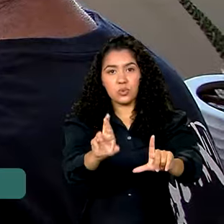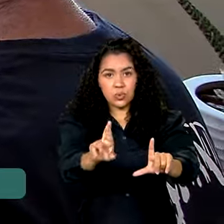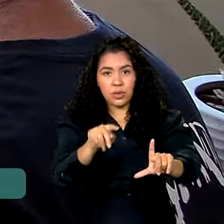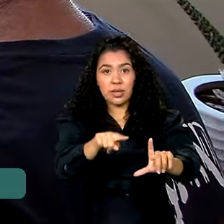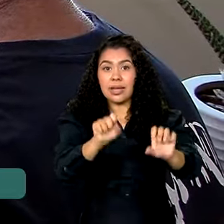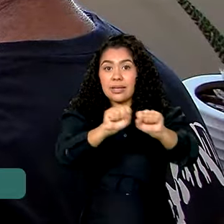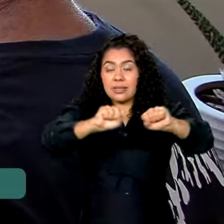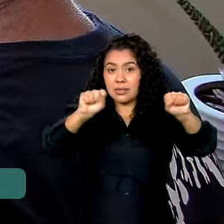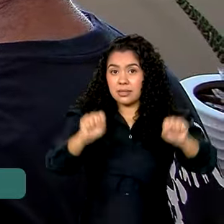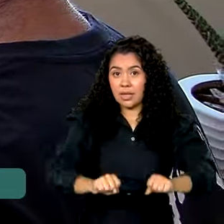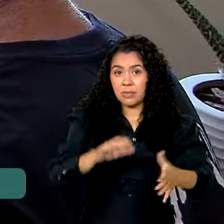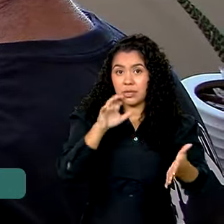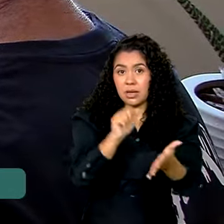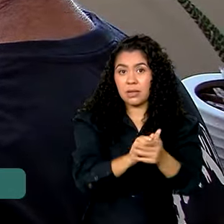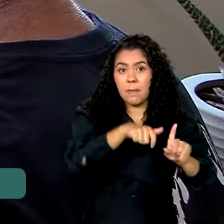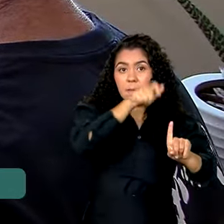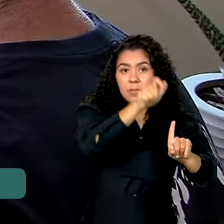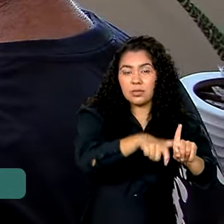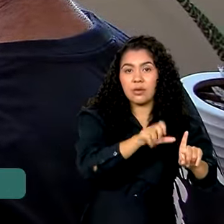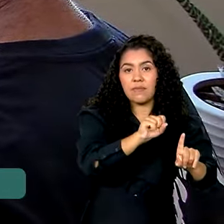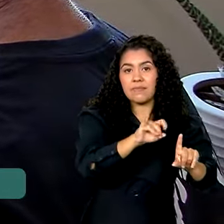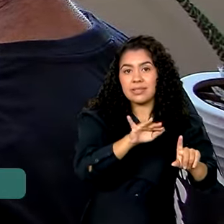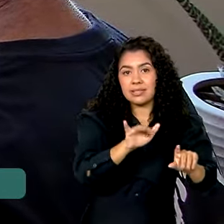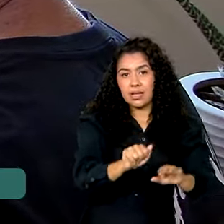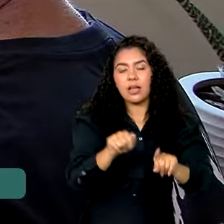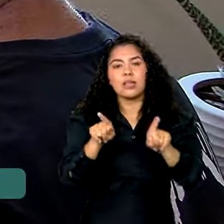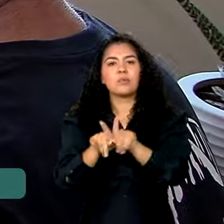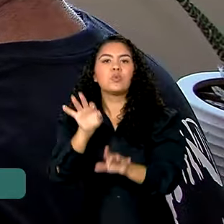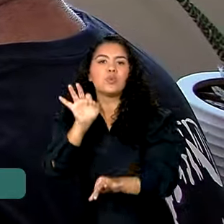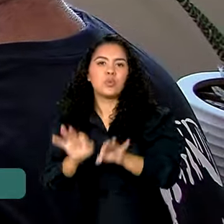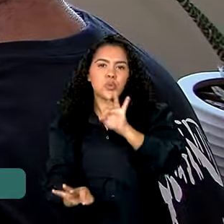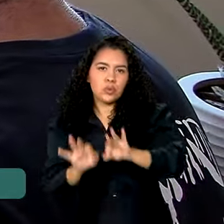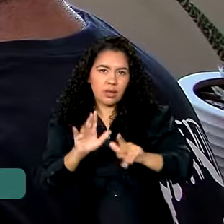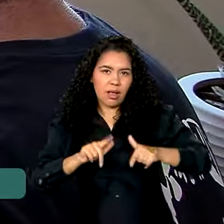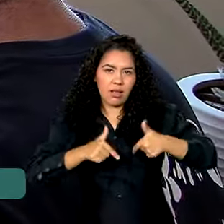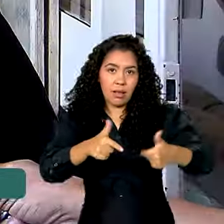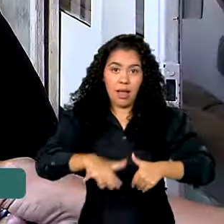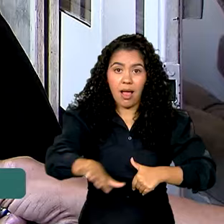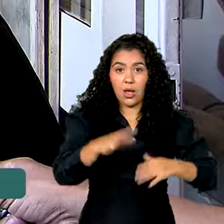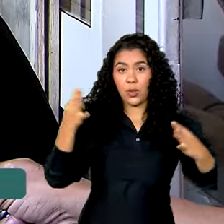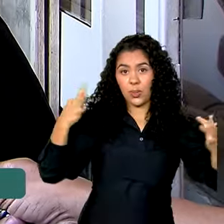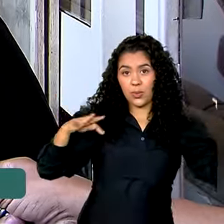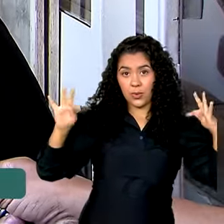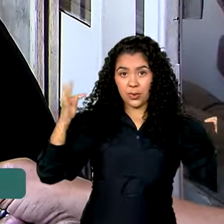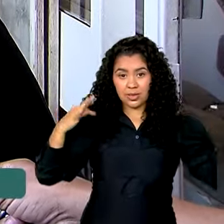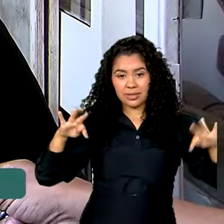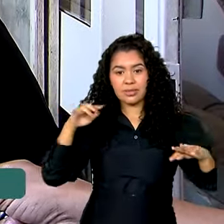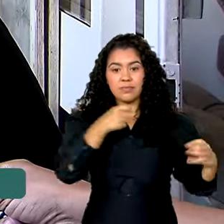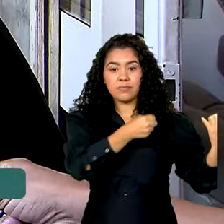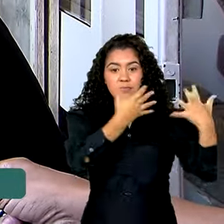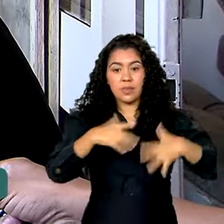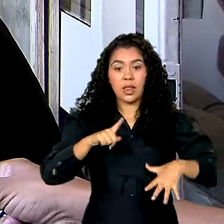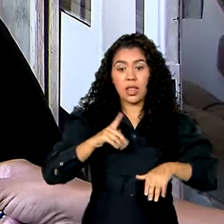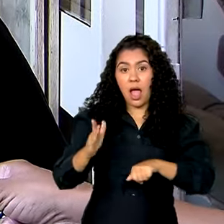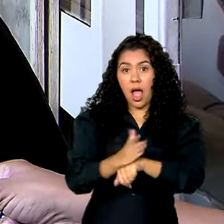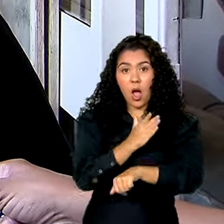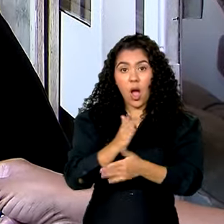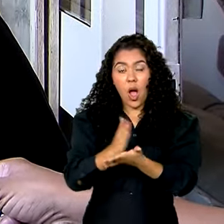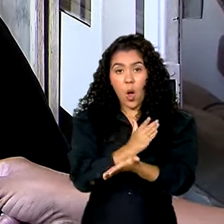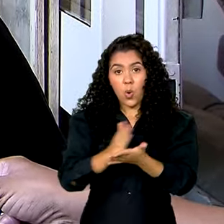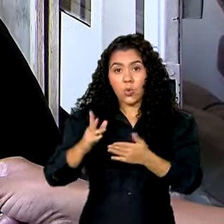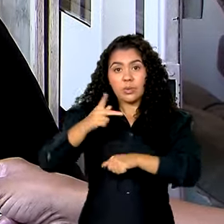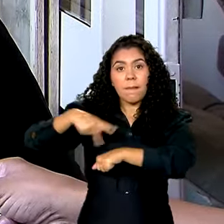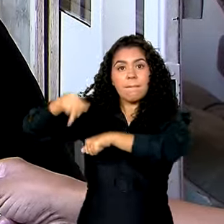pessoas físicas e jurídicas que atuam no setor de turismo. Tem países que a gente já operou,